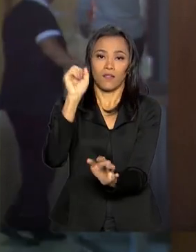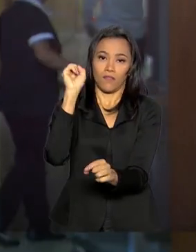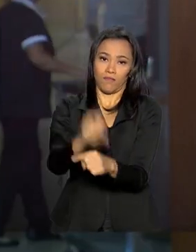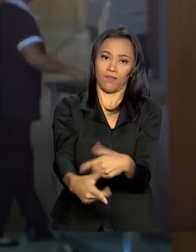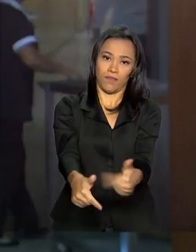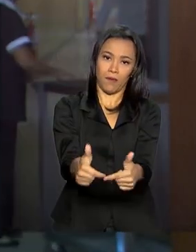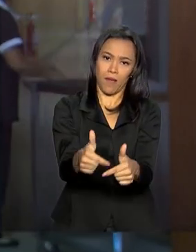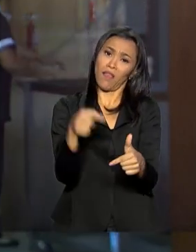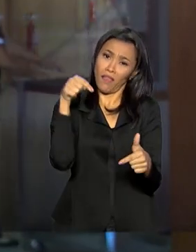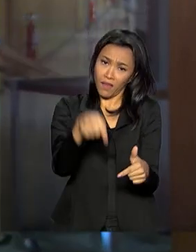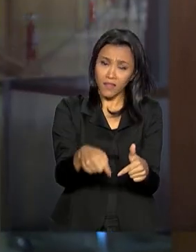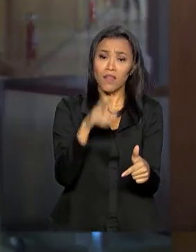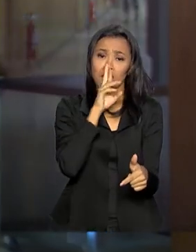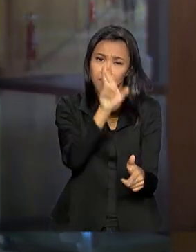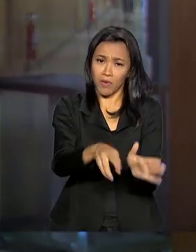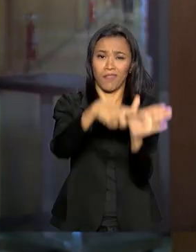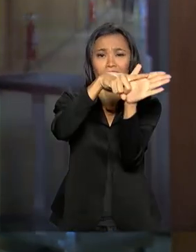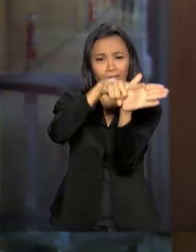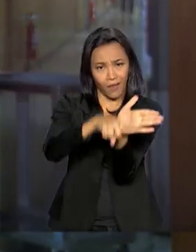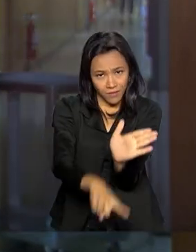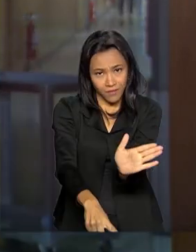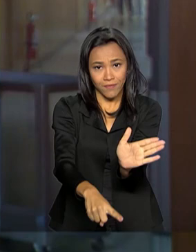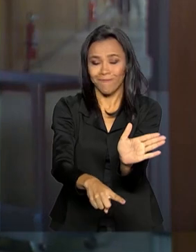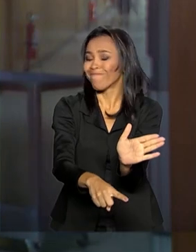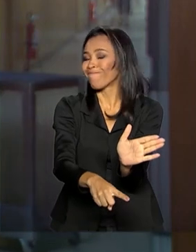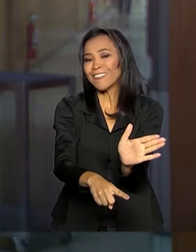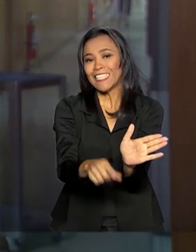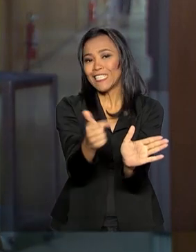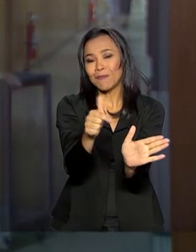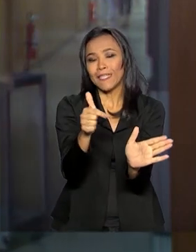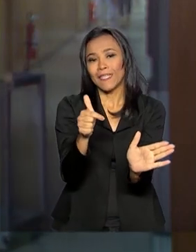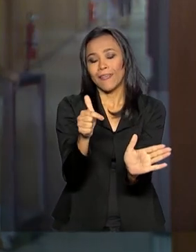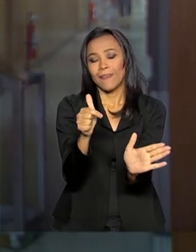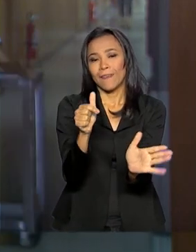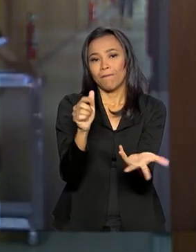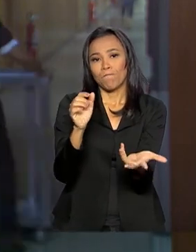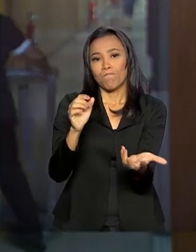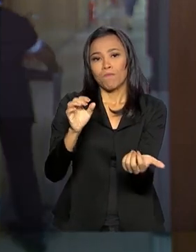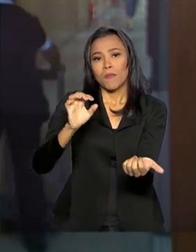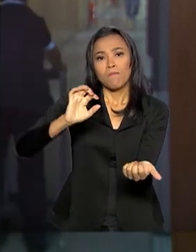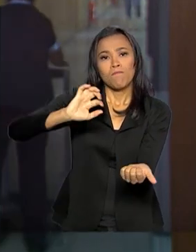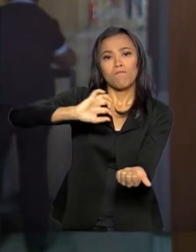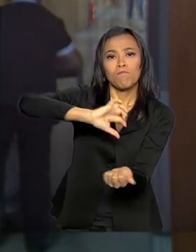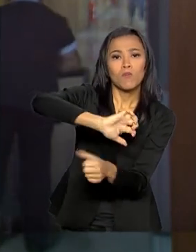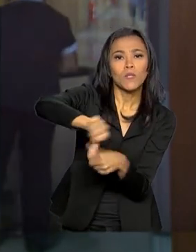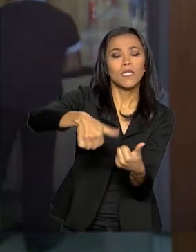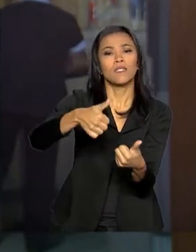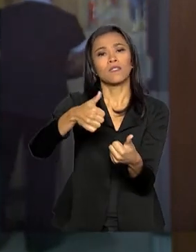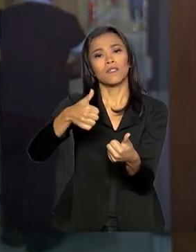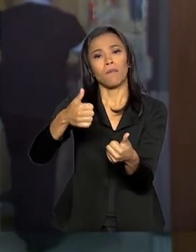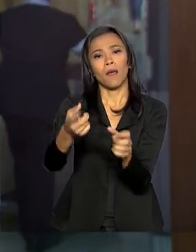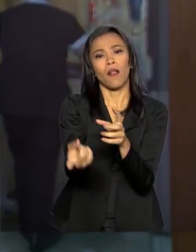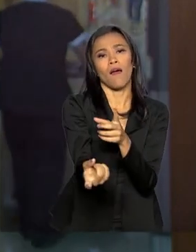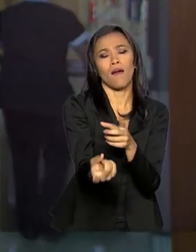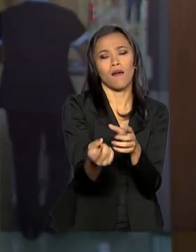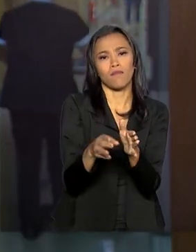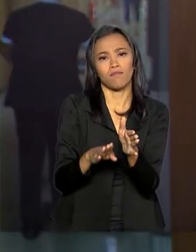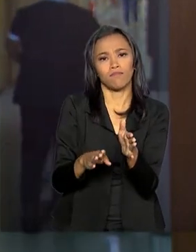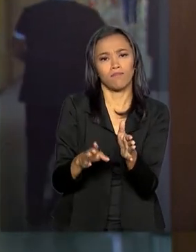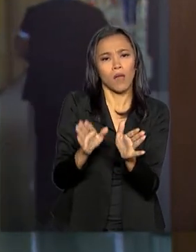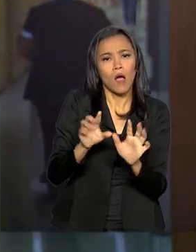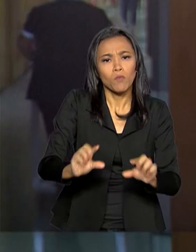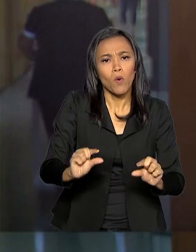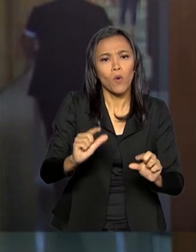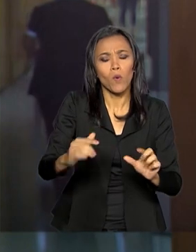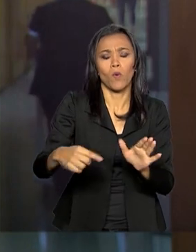resultado negativo, não há alteração na tendência de retomada gradual da economia. Isso porque,